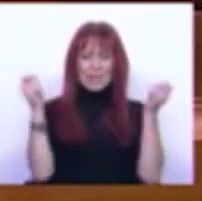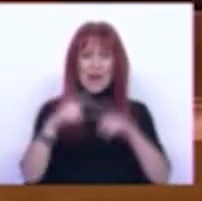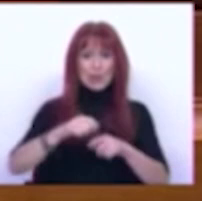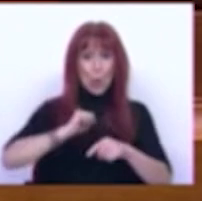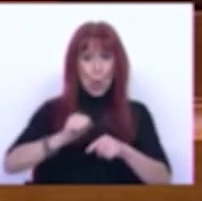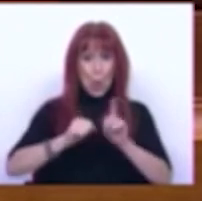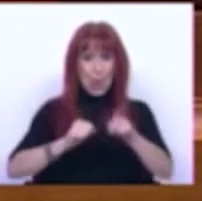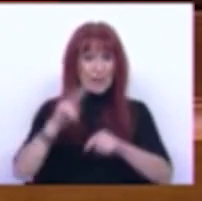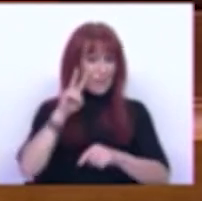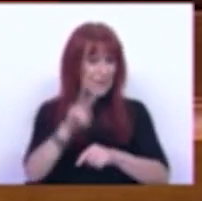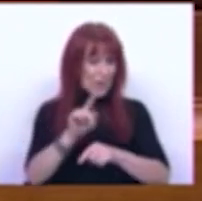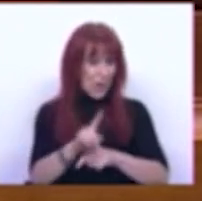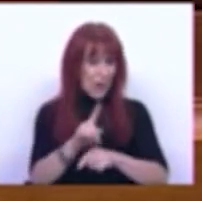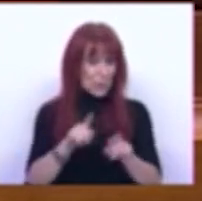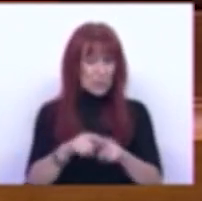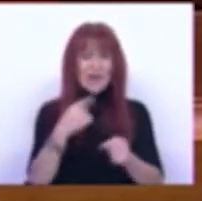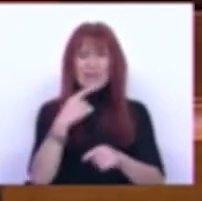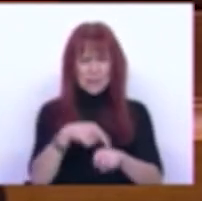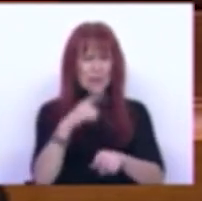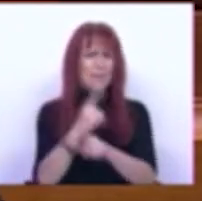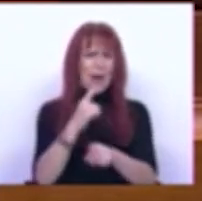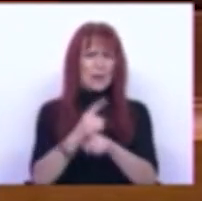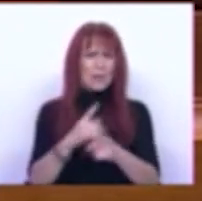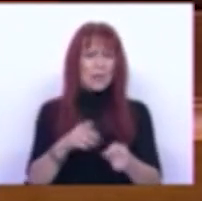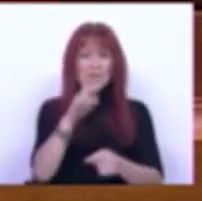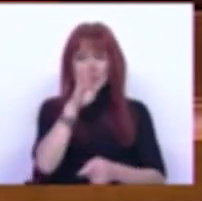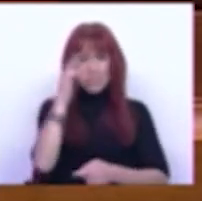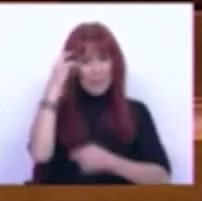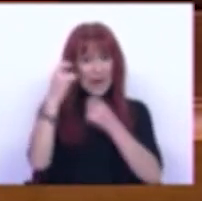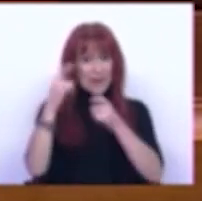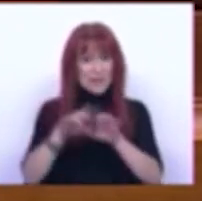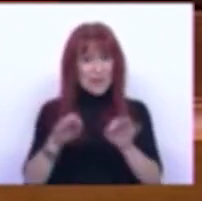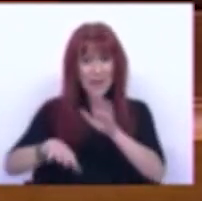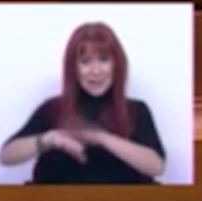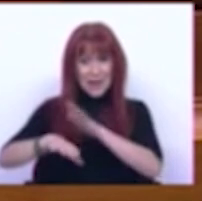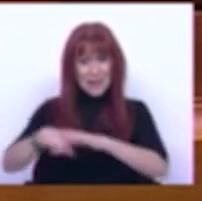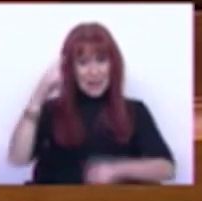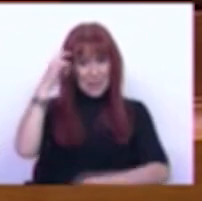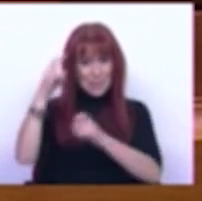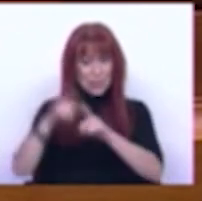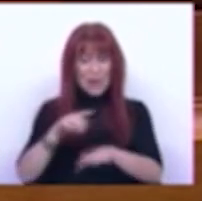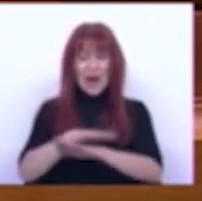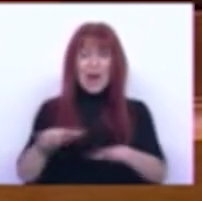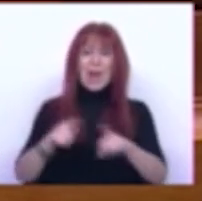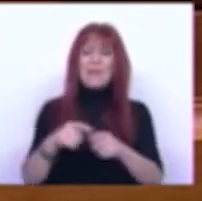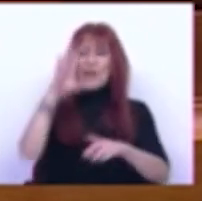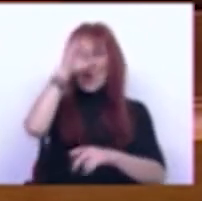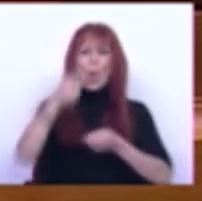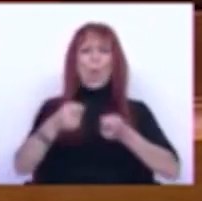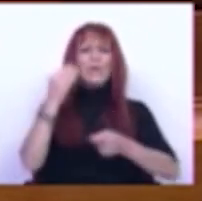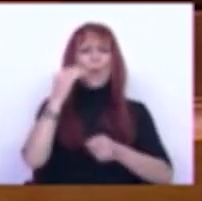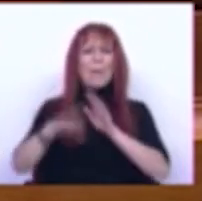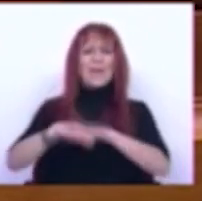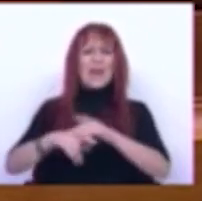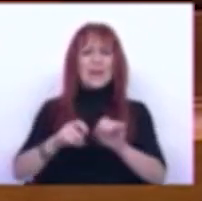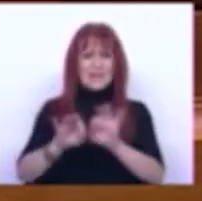contra essa visão Dizia na altura Se pensarmos como a direita pensa acabamos a governar como